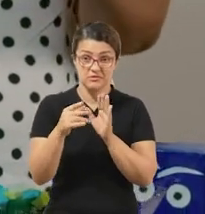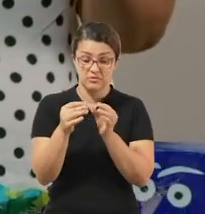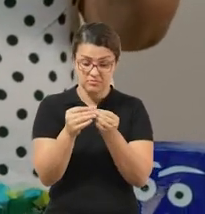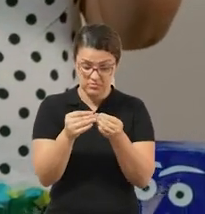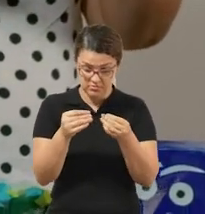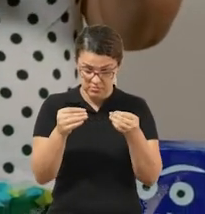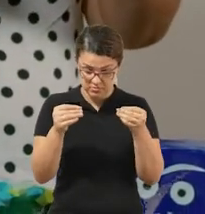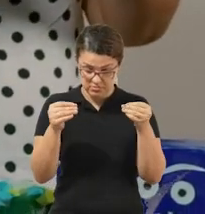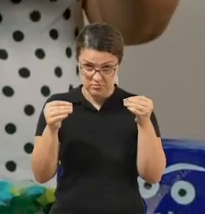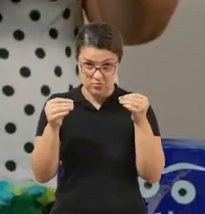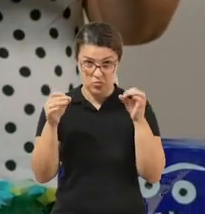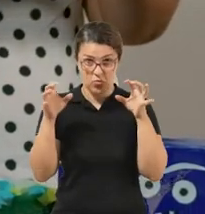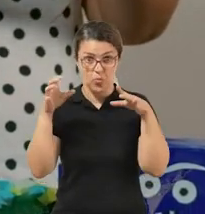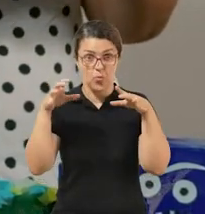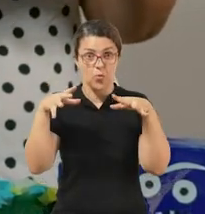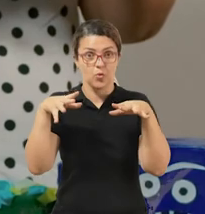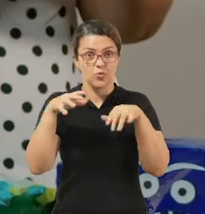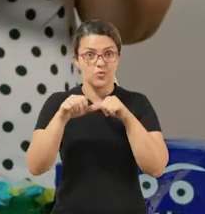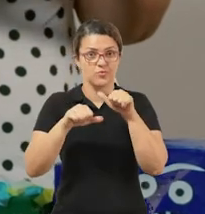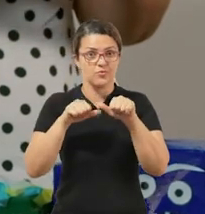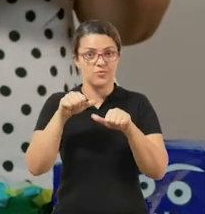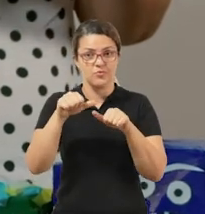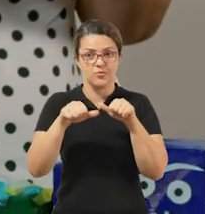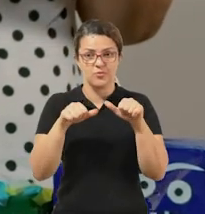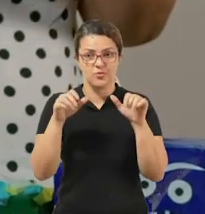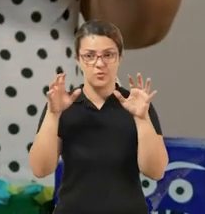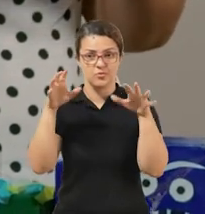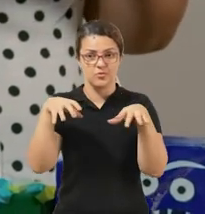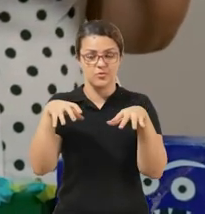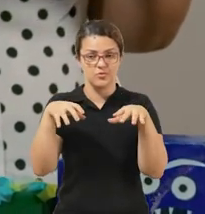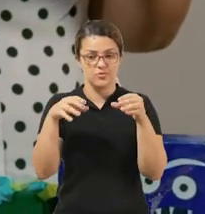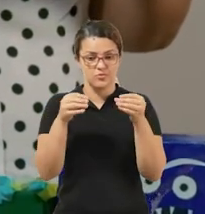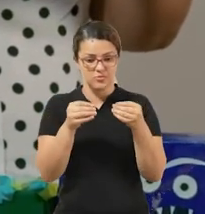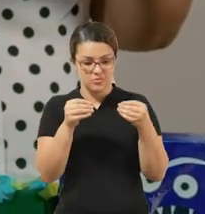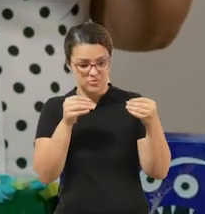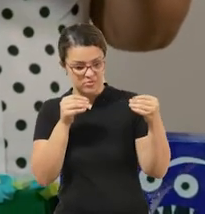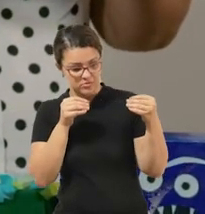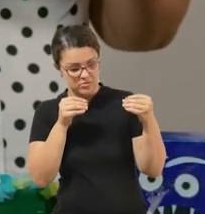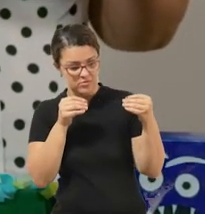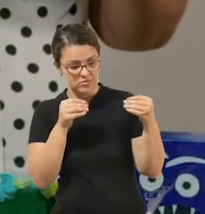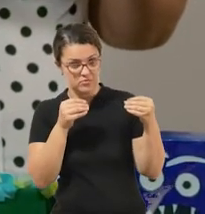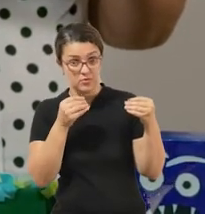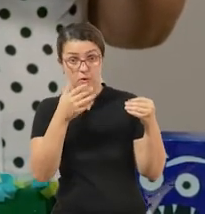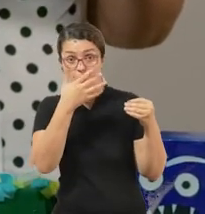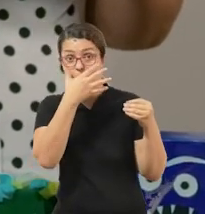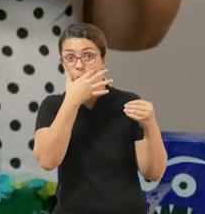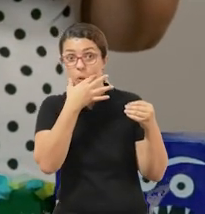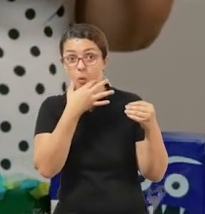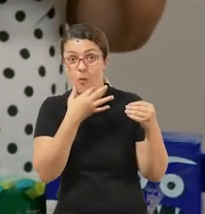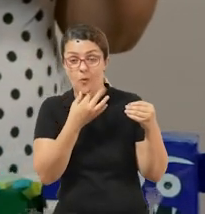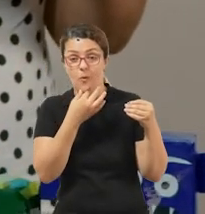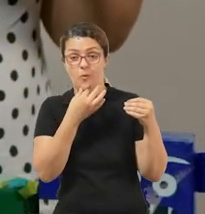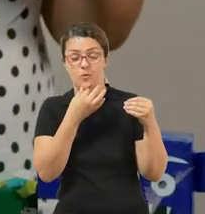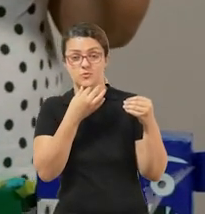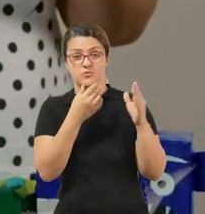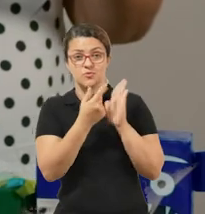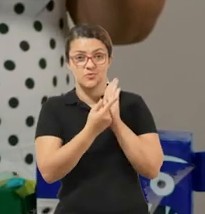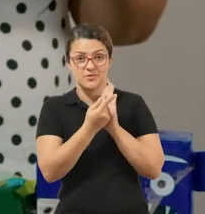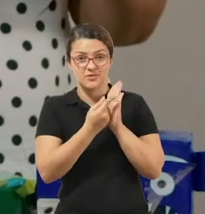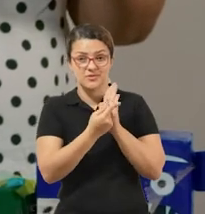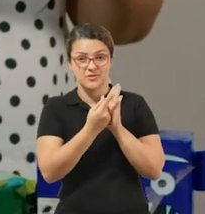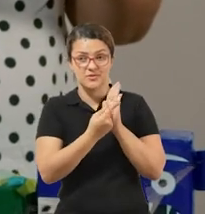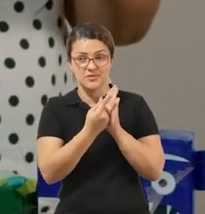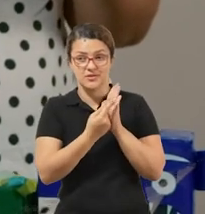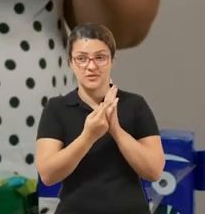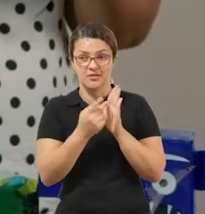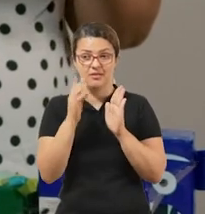Vocês vão abrir e vão fazer a carinha, o desenho que vocês mais